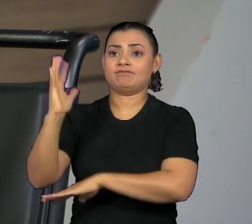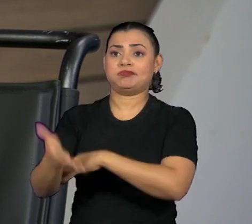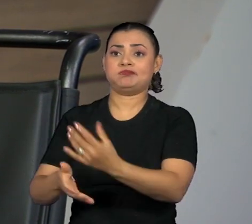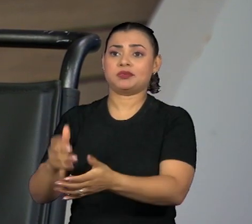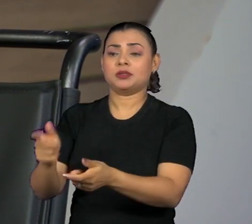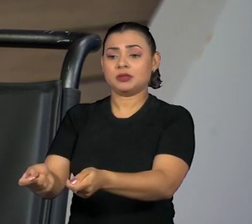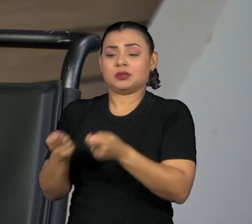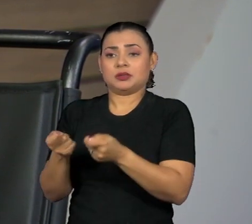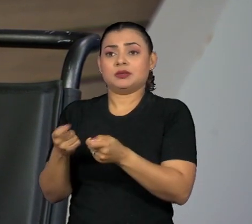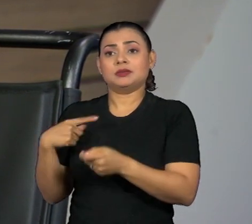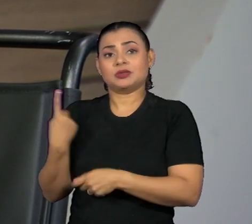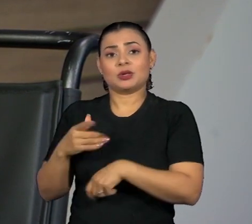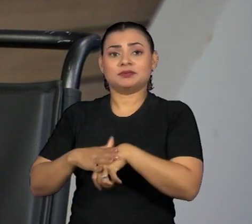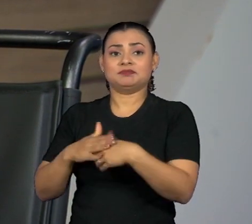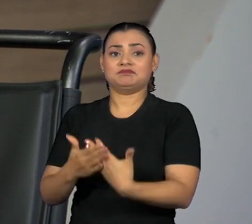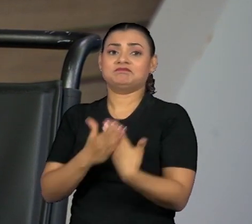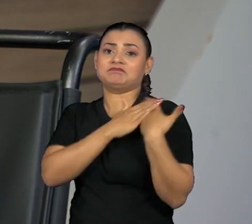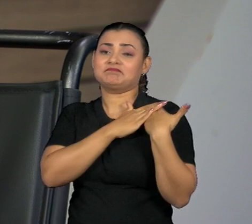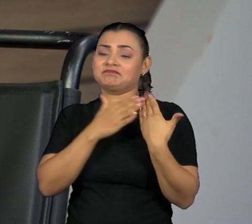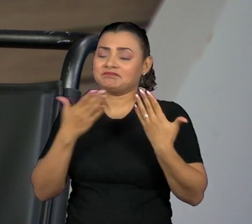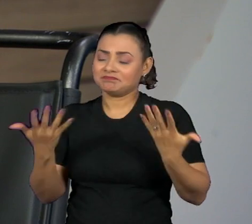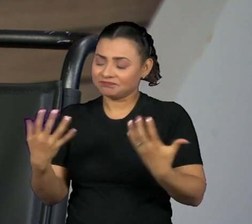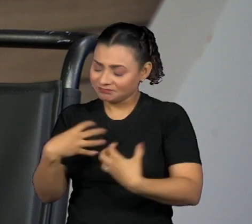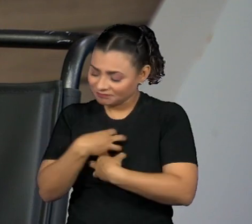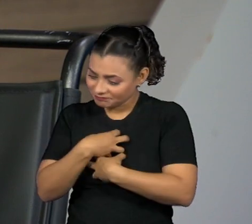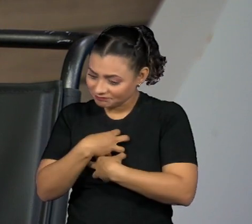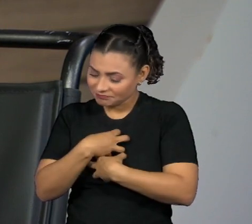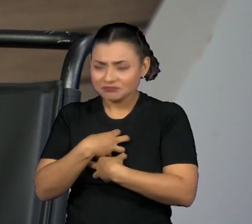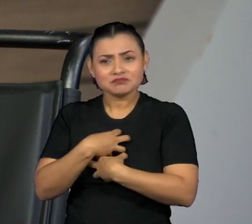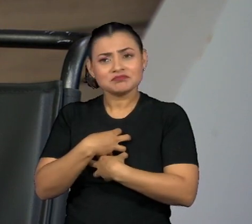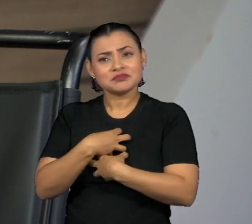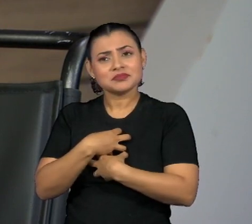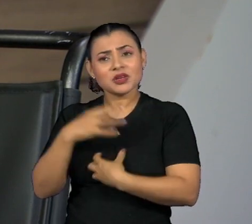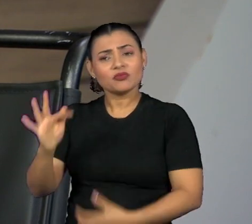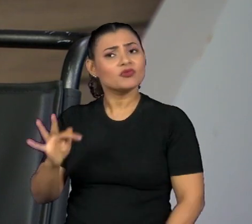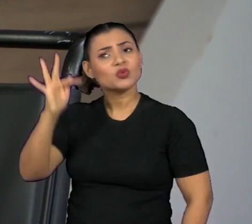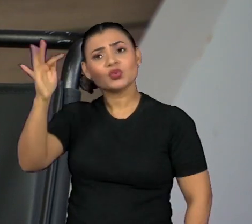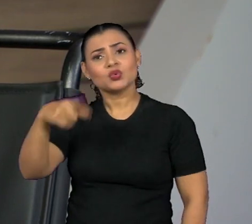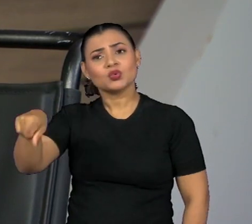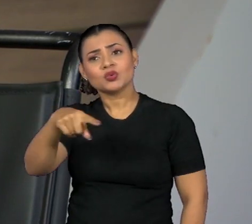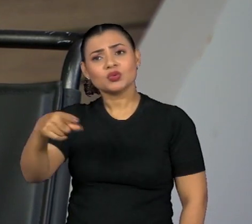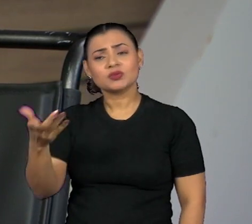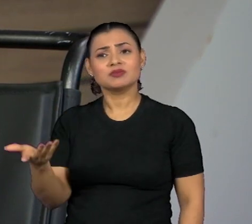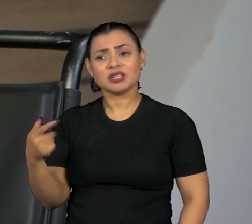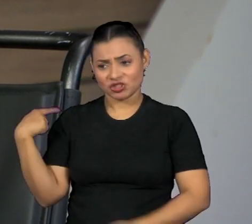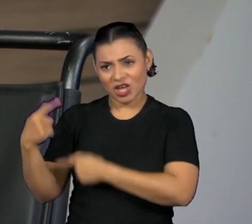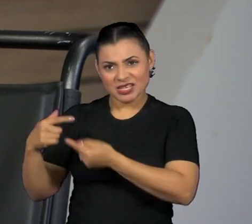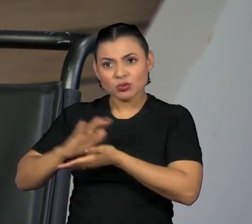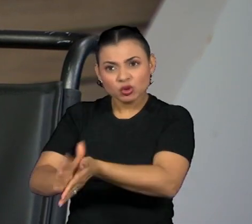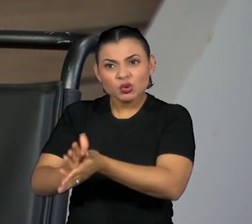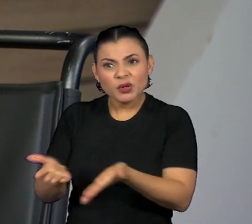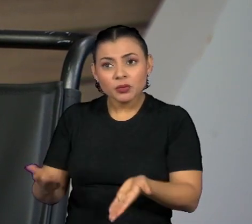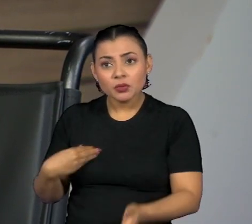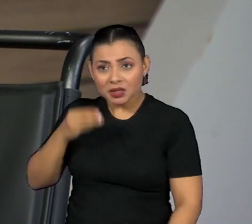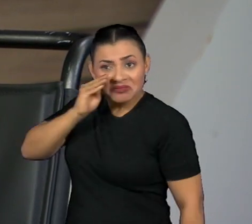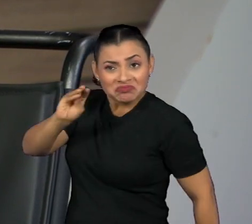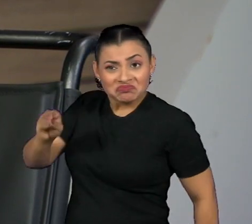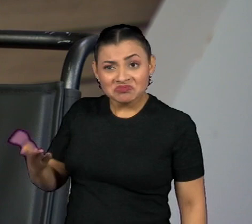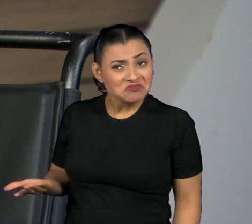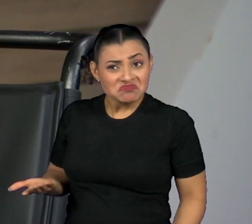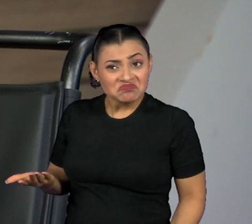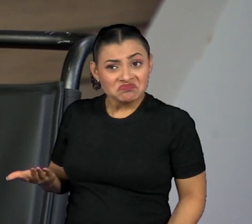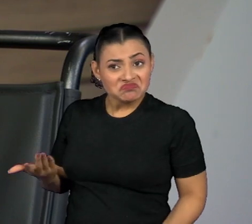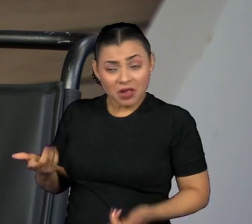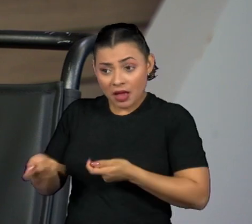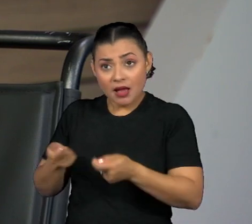processo. E aí fica a pergunta, como que a gente quer ser lembrado no futuro? Como a geração que realmente tomou as